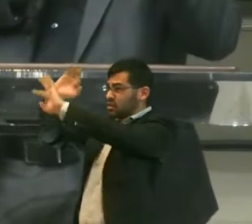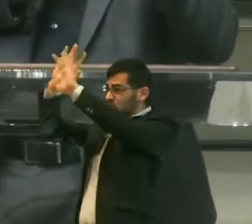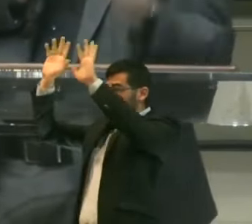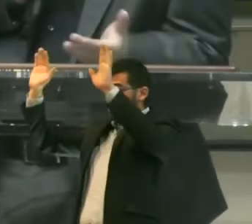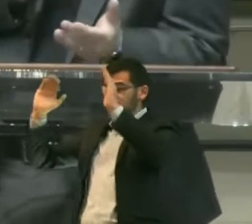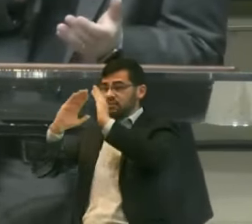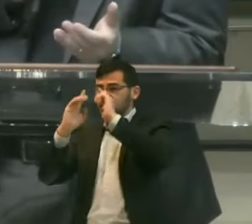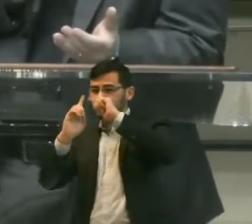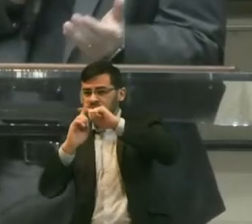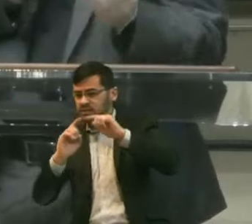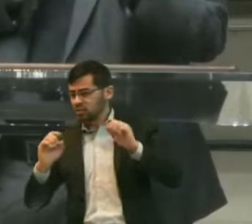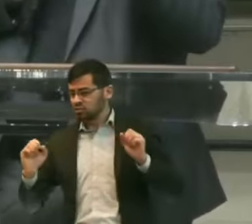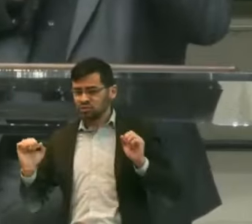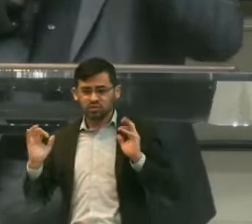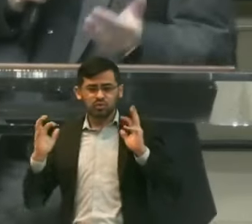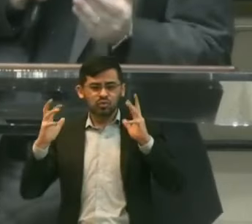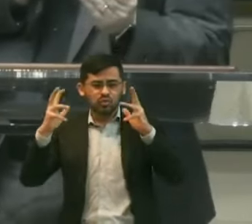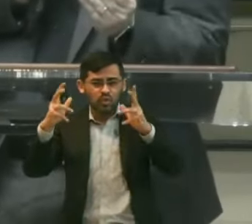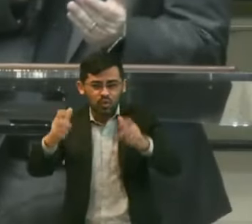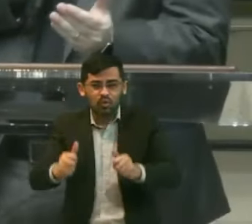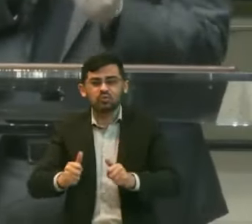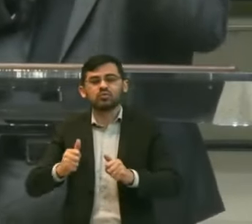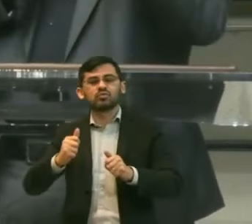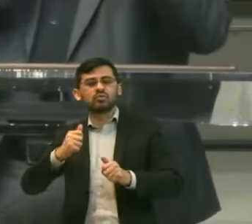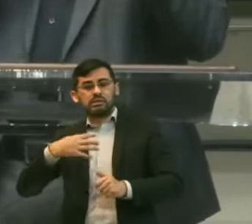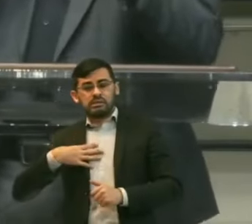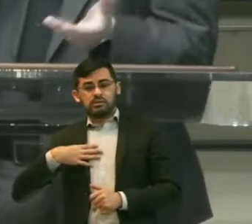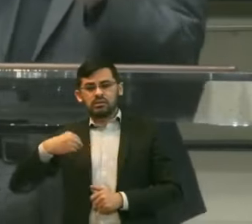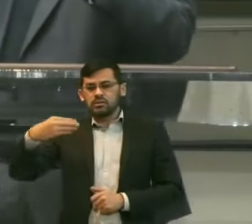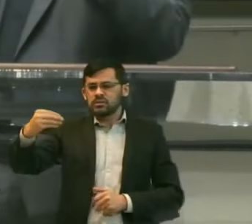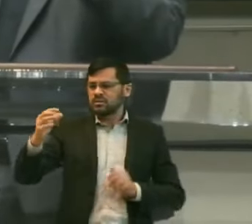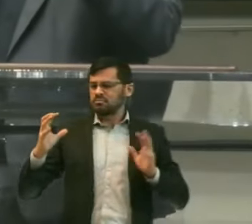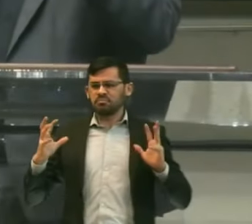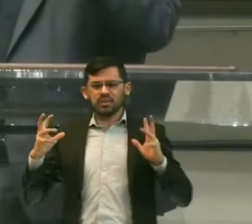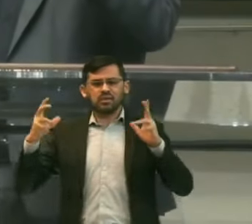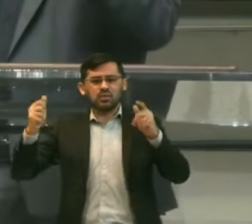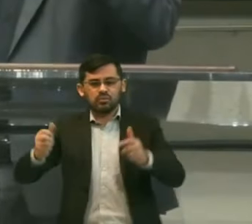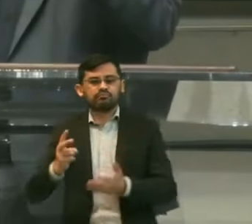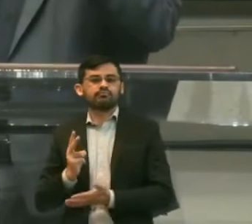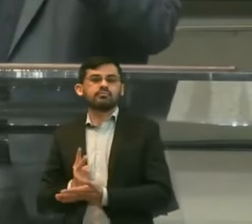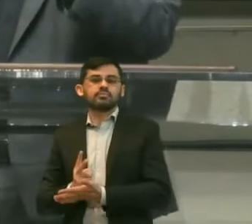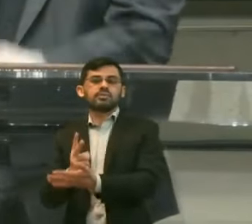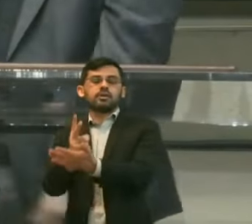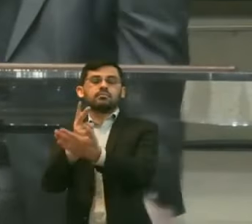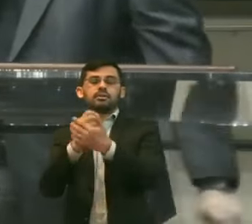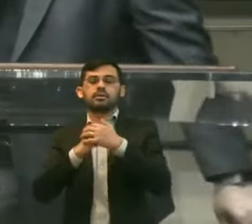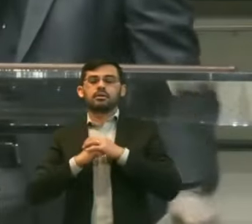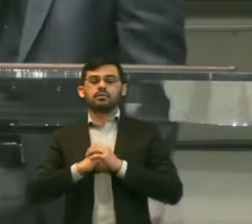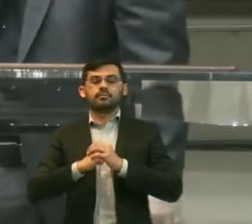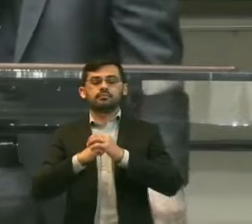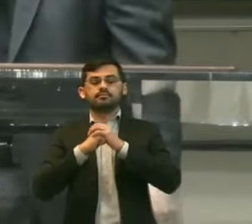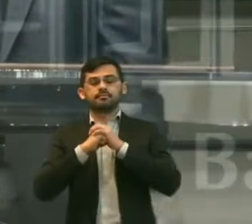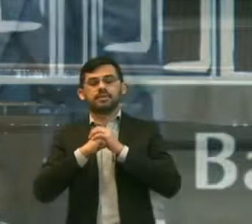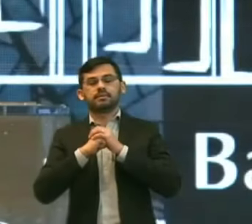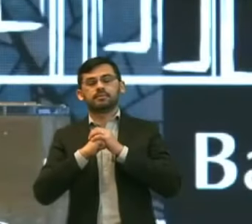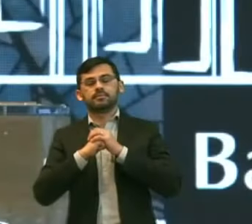igreja E em Cristo Jesus Por todas as gerações Para todos sempre Amém